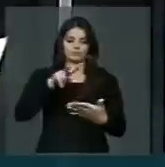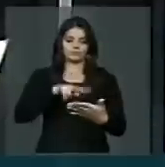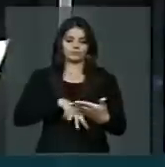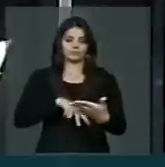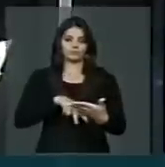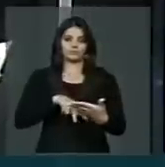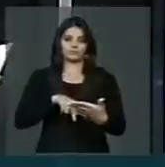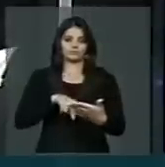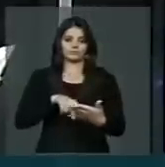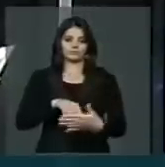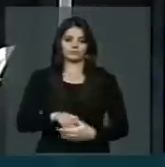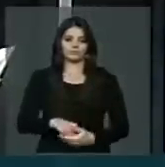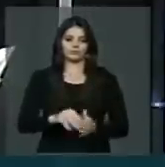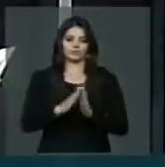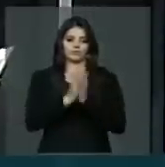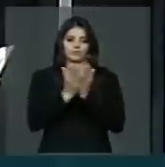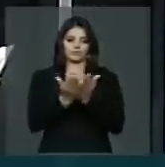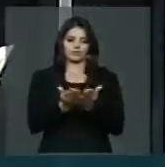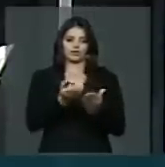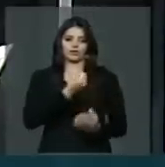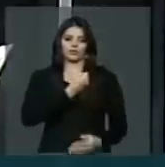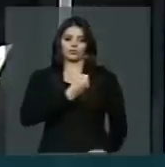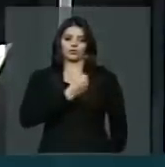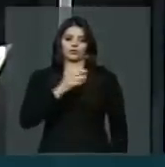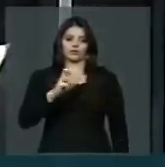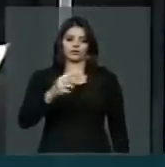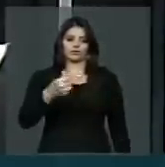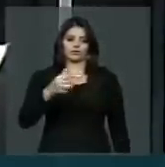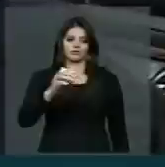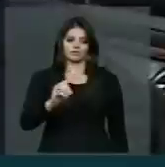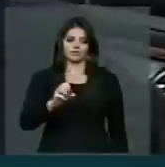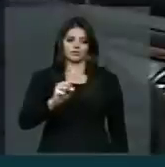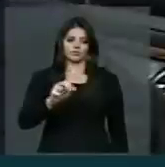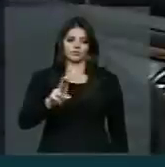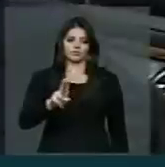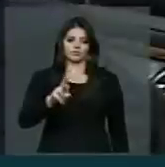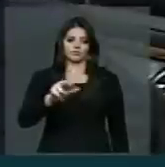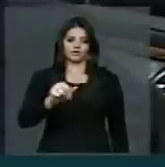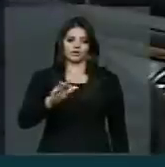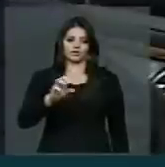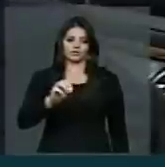Lá na página 570, Surato Anu.